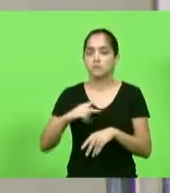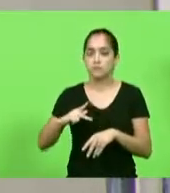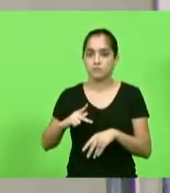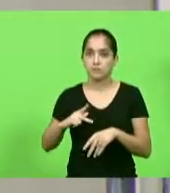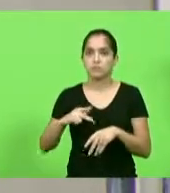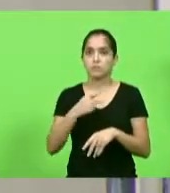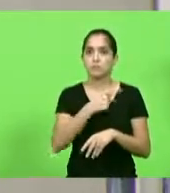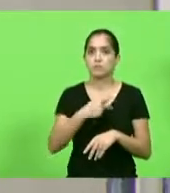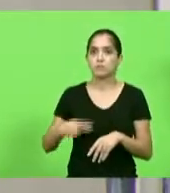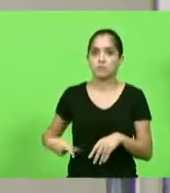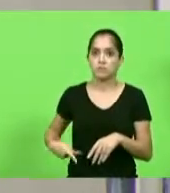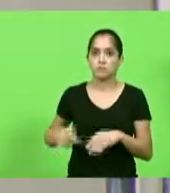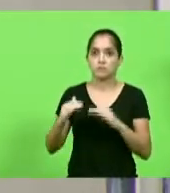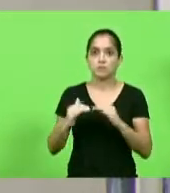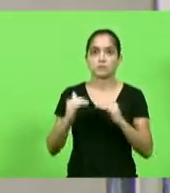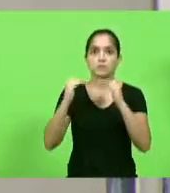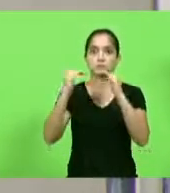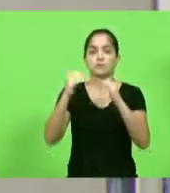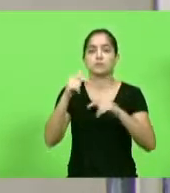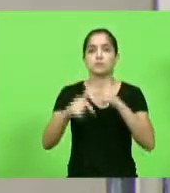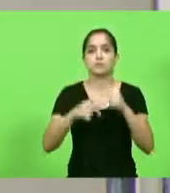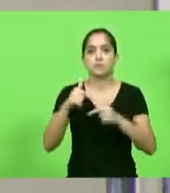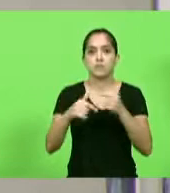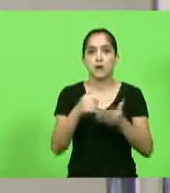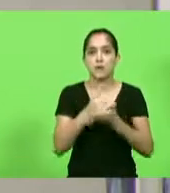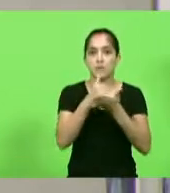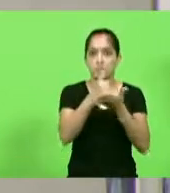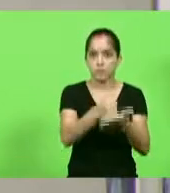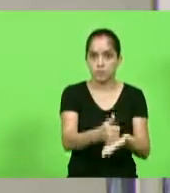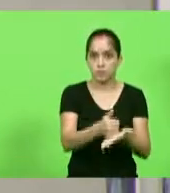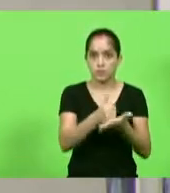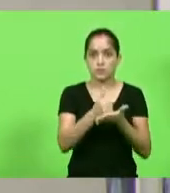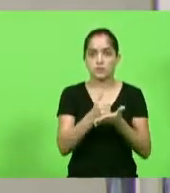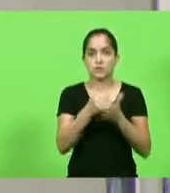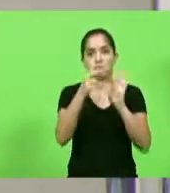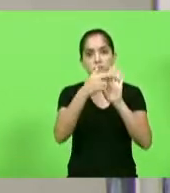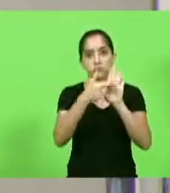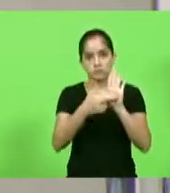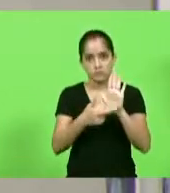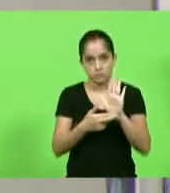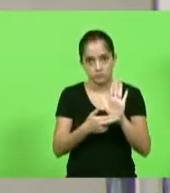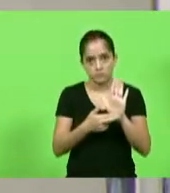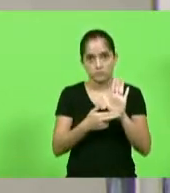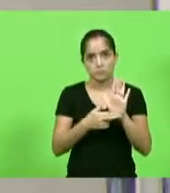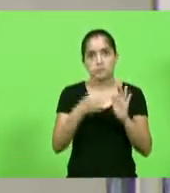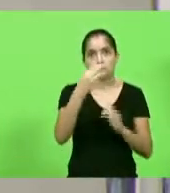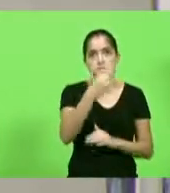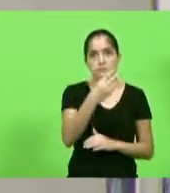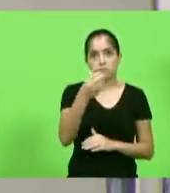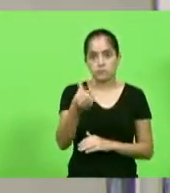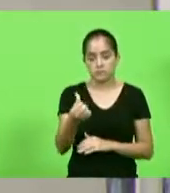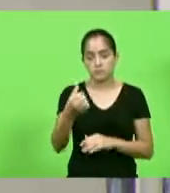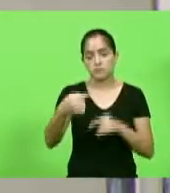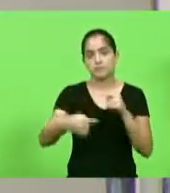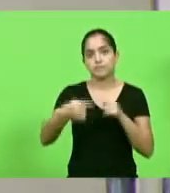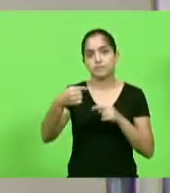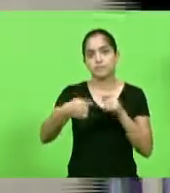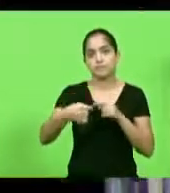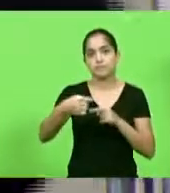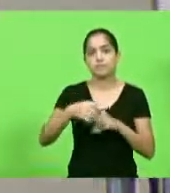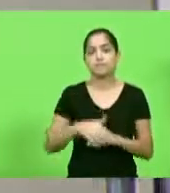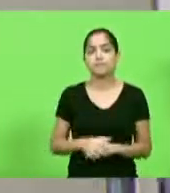e à Presidente do Tribunal Superior do Trabalho, apoio à manutenção da norma regulamentadora, número 36, em discussão.